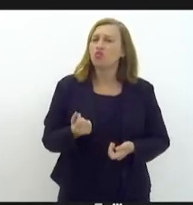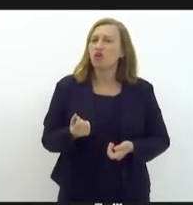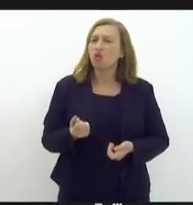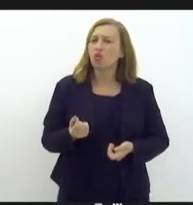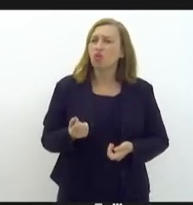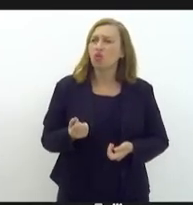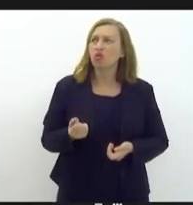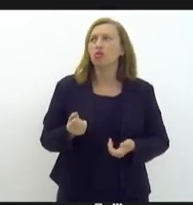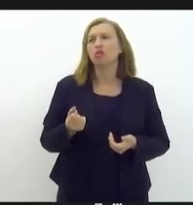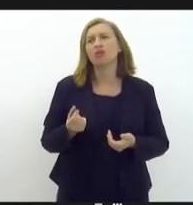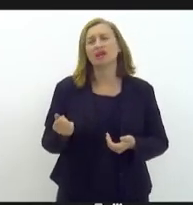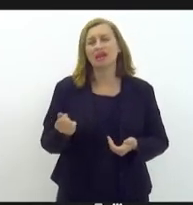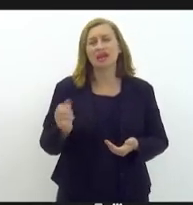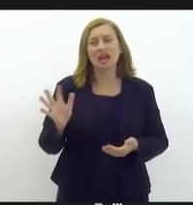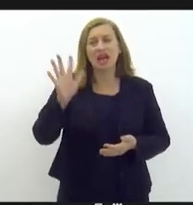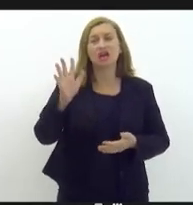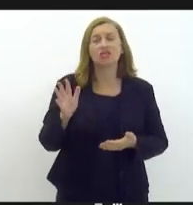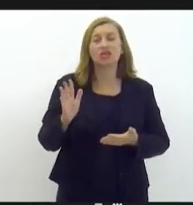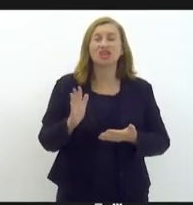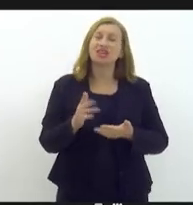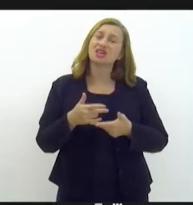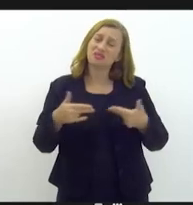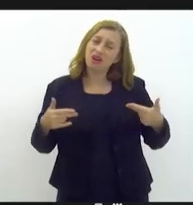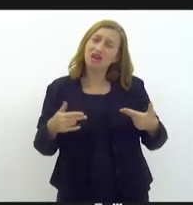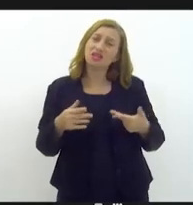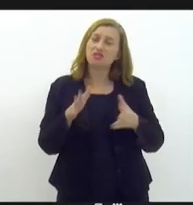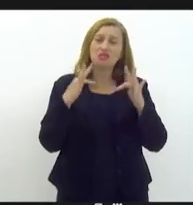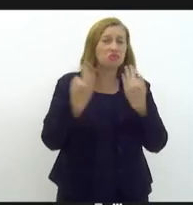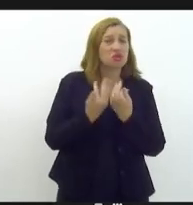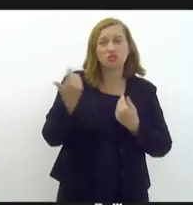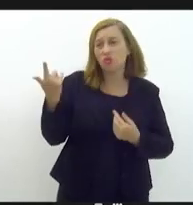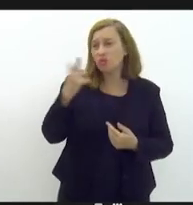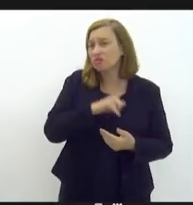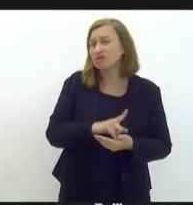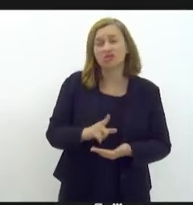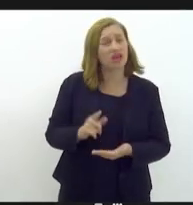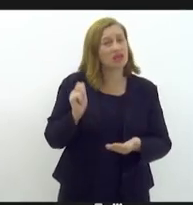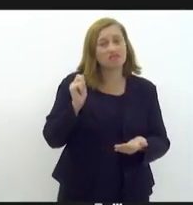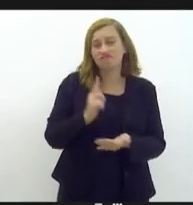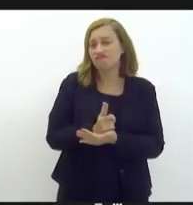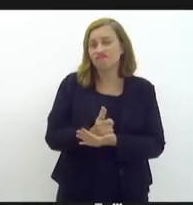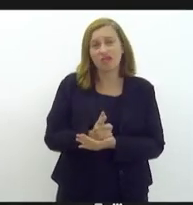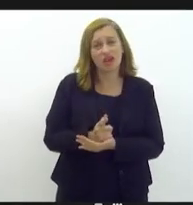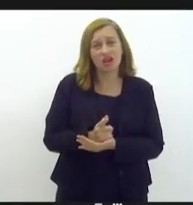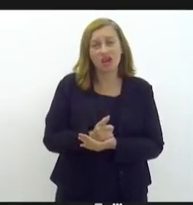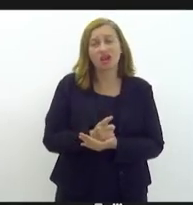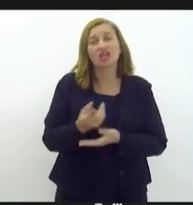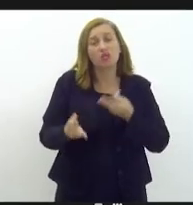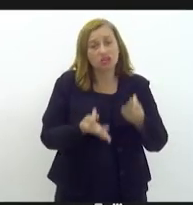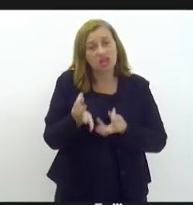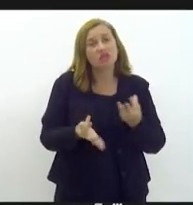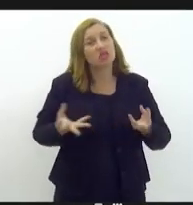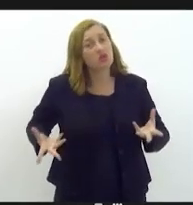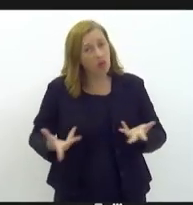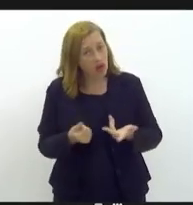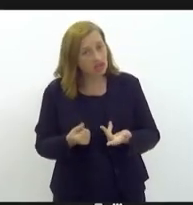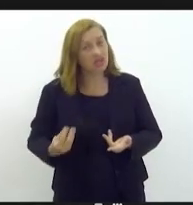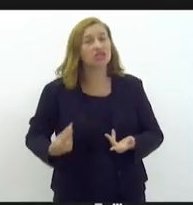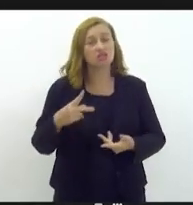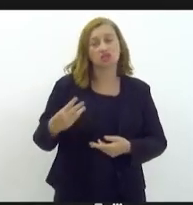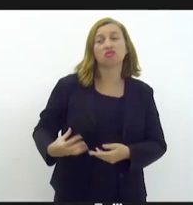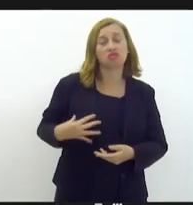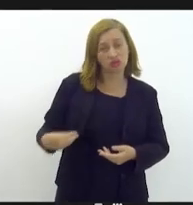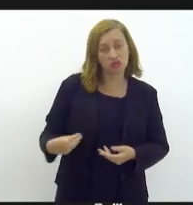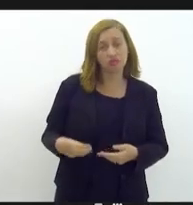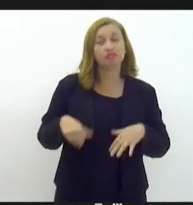muitas famílias não têm condições de atender e dar o tratamento adequado como deveria